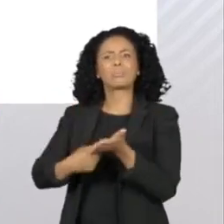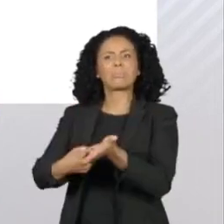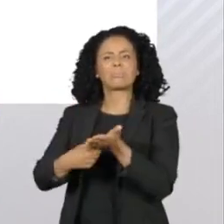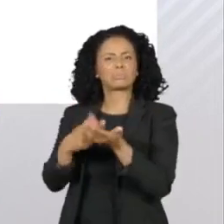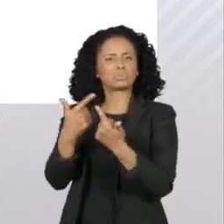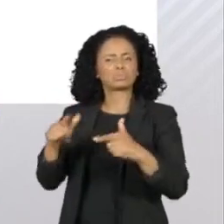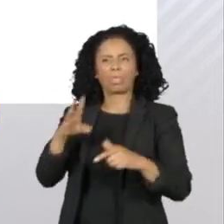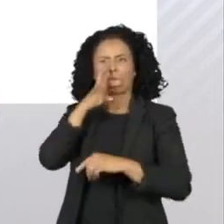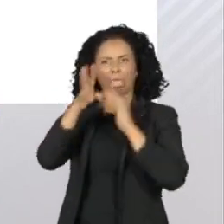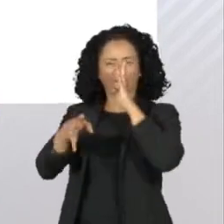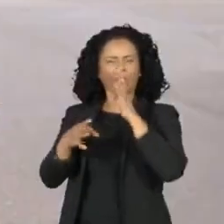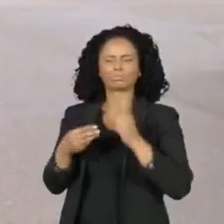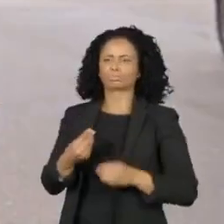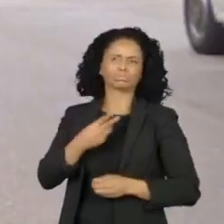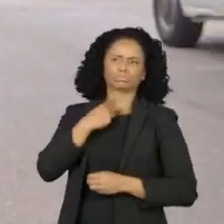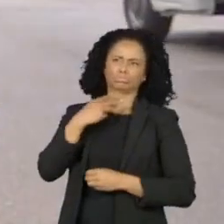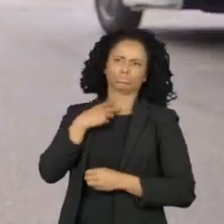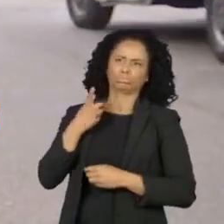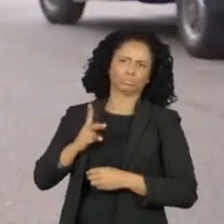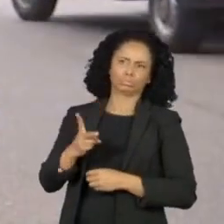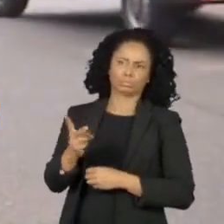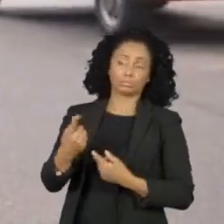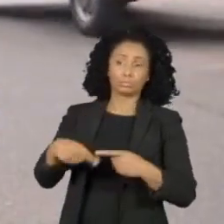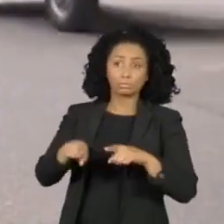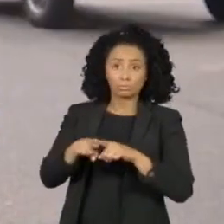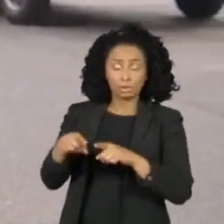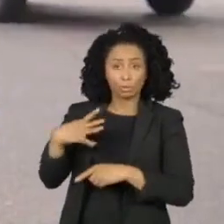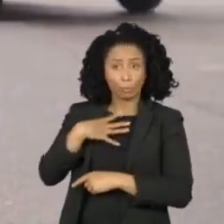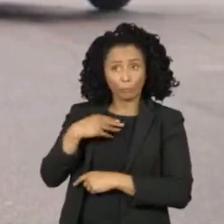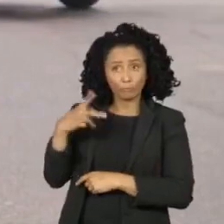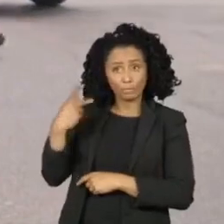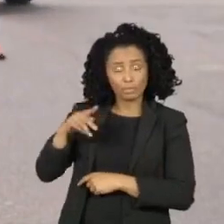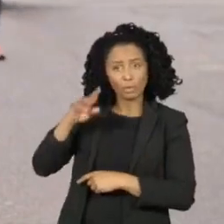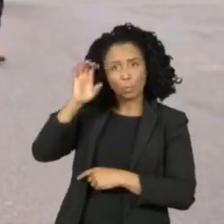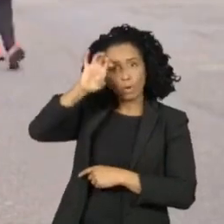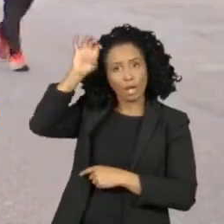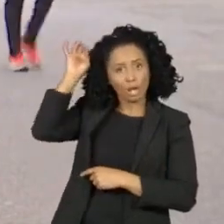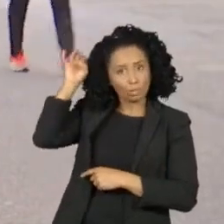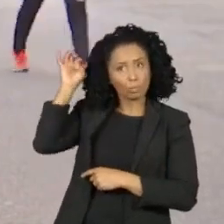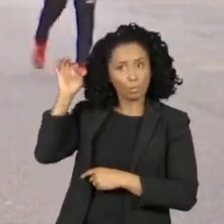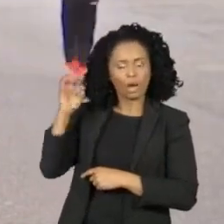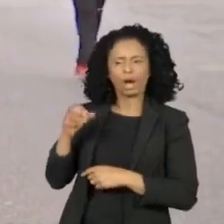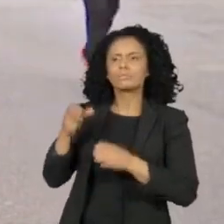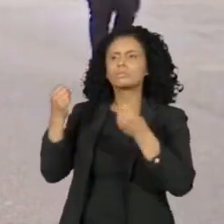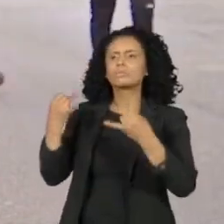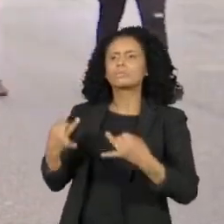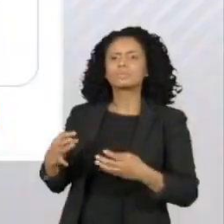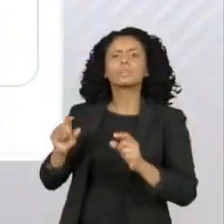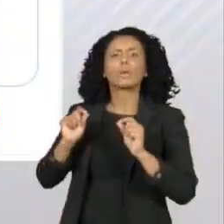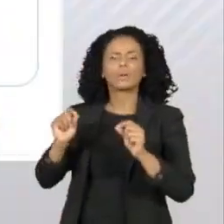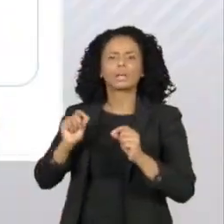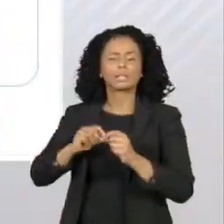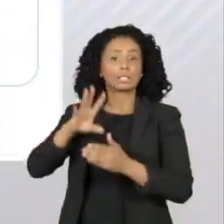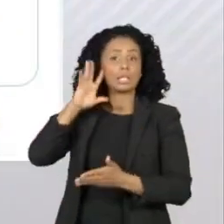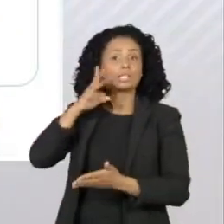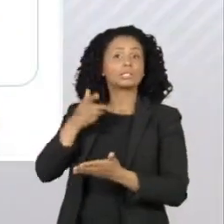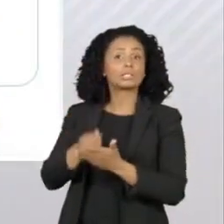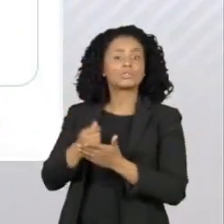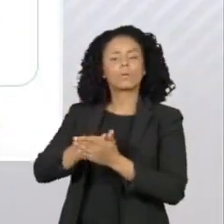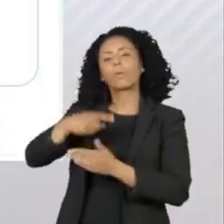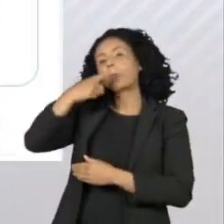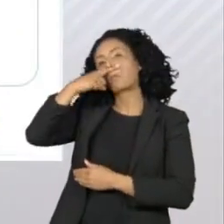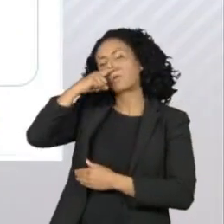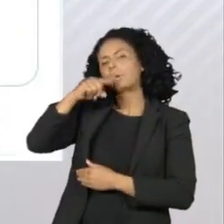não podem continuar. Já o filho do presidente, o deputado Eduardo Bolsonaro, classificou a decisão de Fachin como